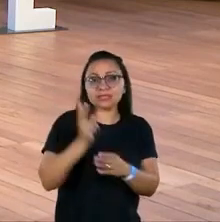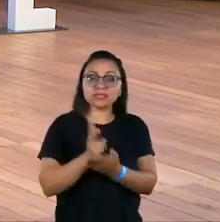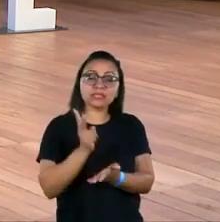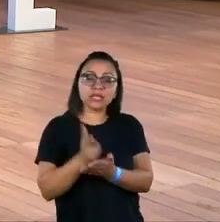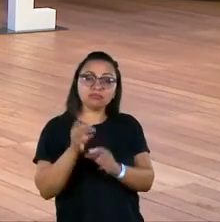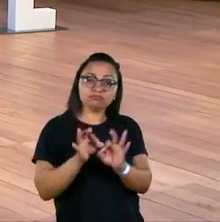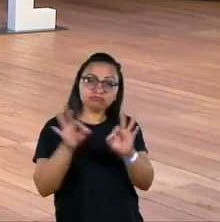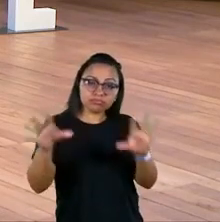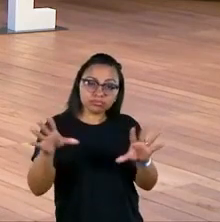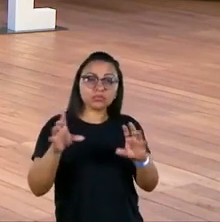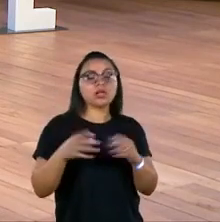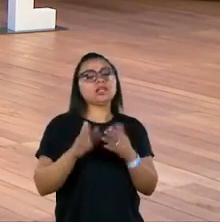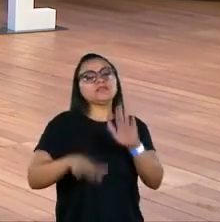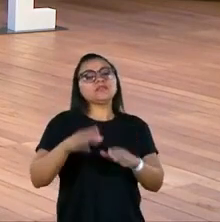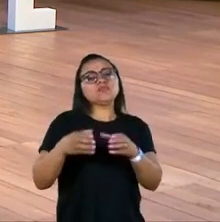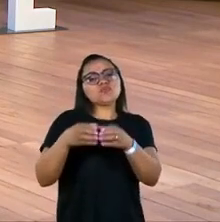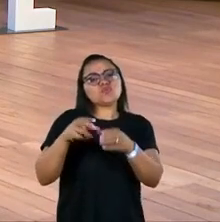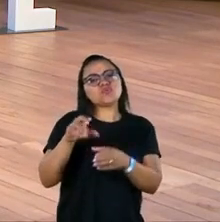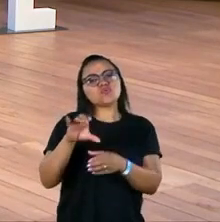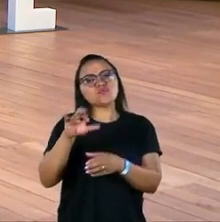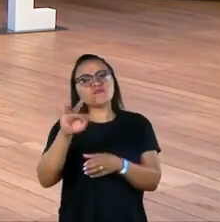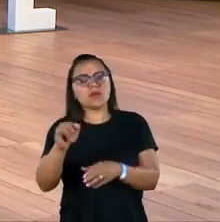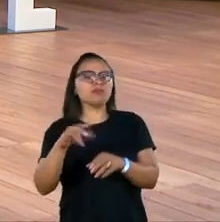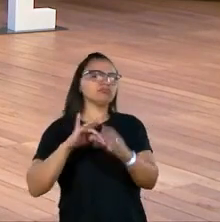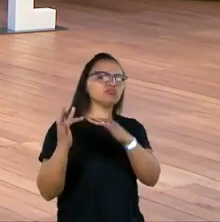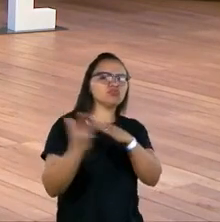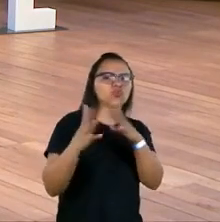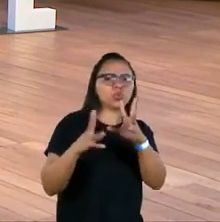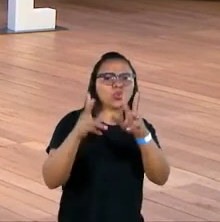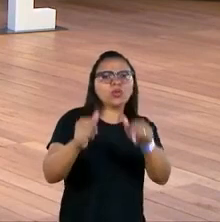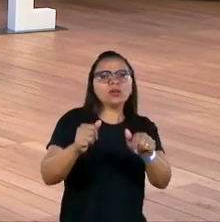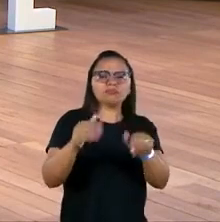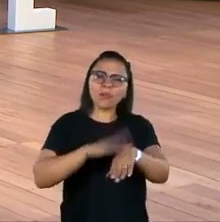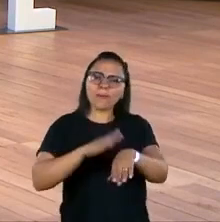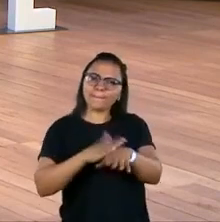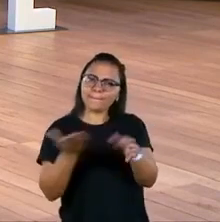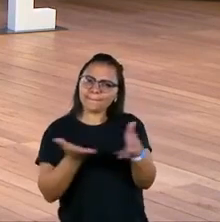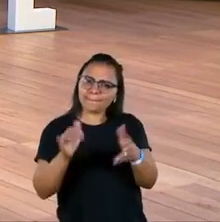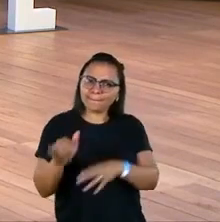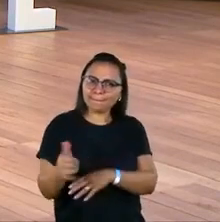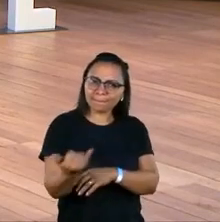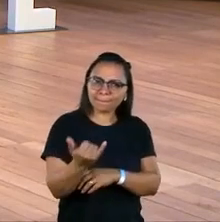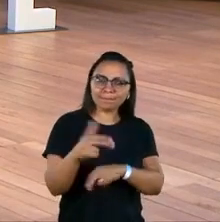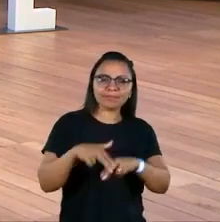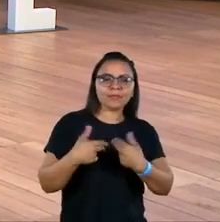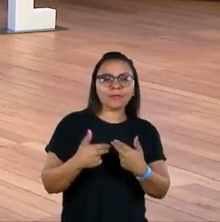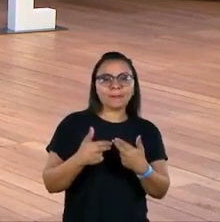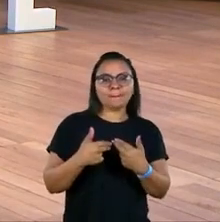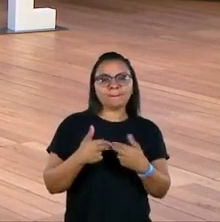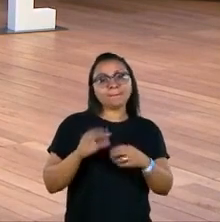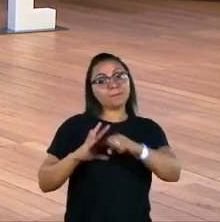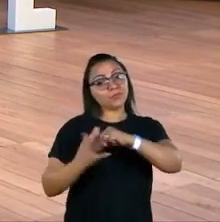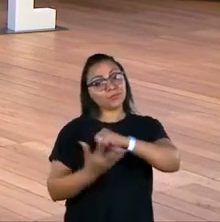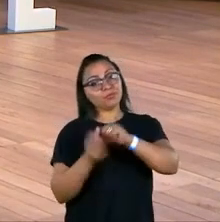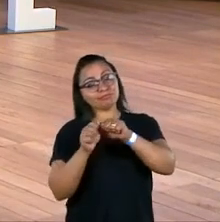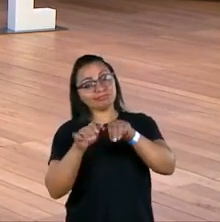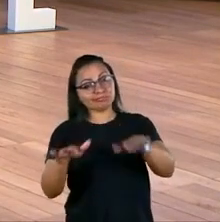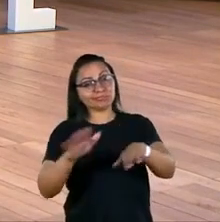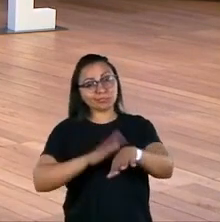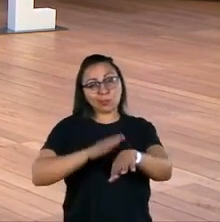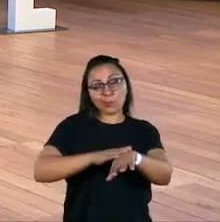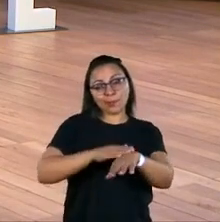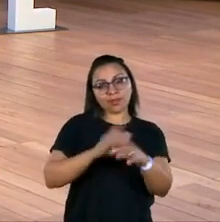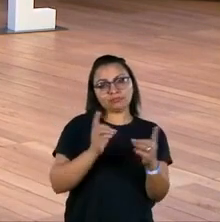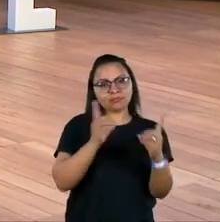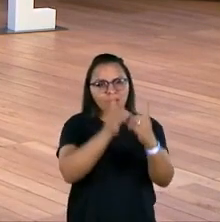à disposição. As regras da Cufa estão todas aí e espero que a gente faça desse momento nosso de crise no mundo um momento de